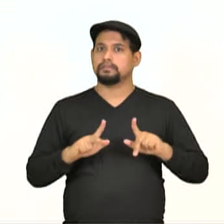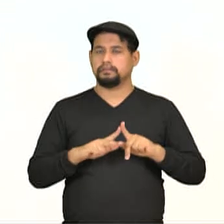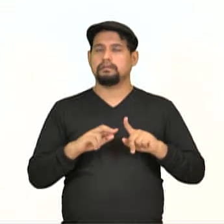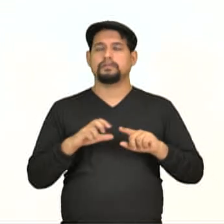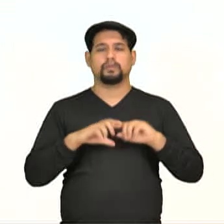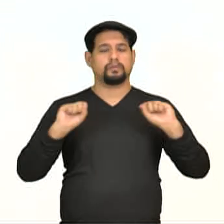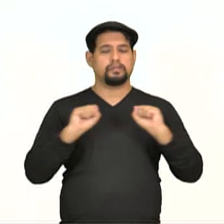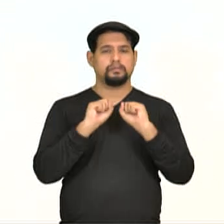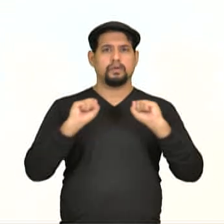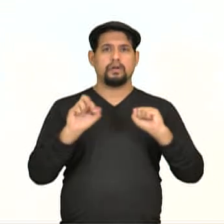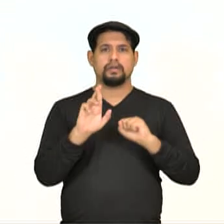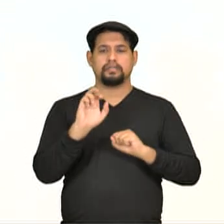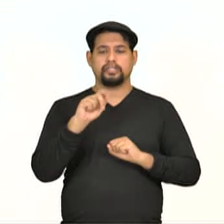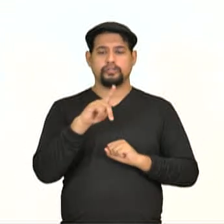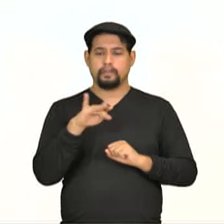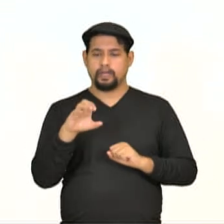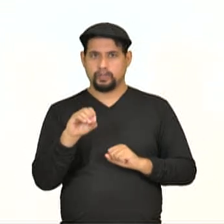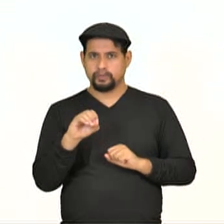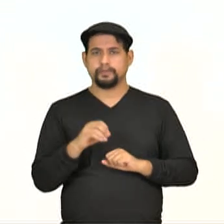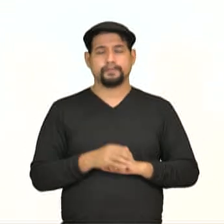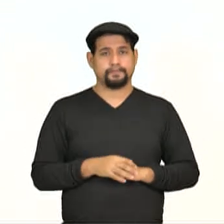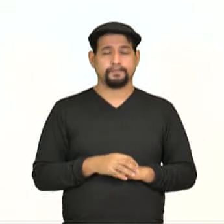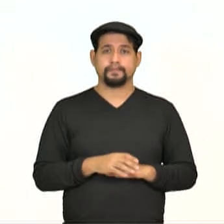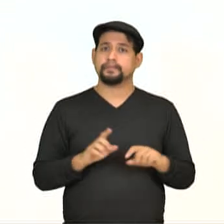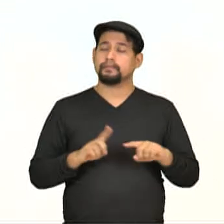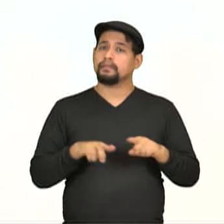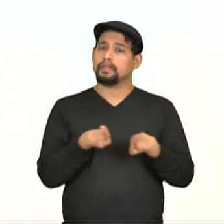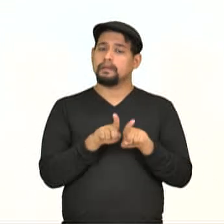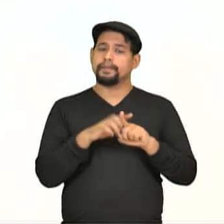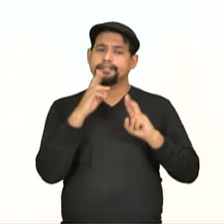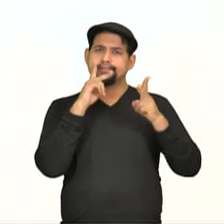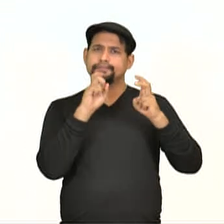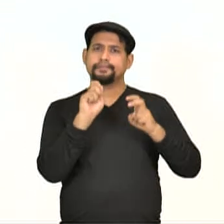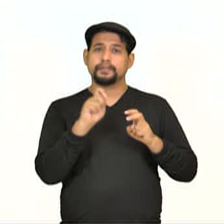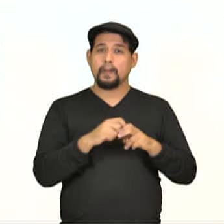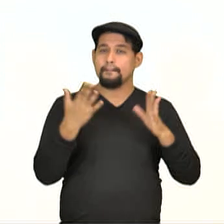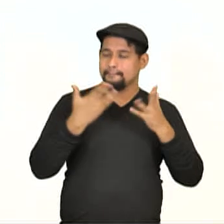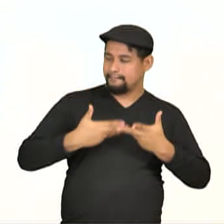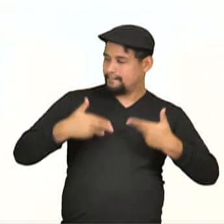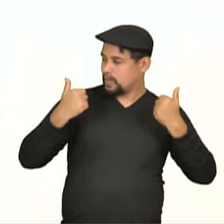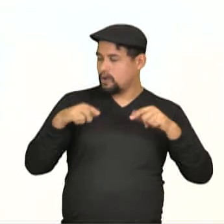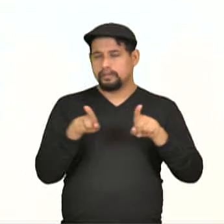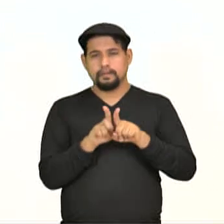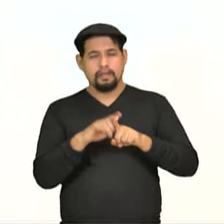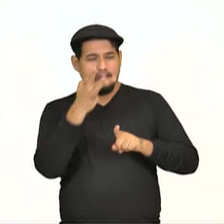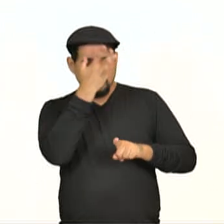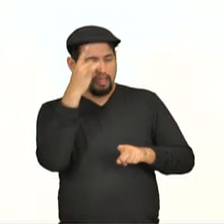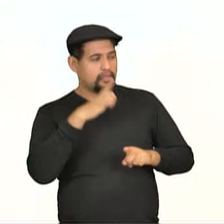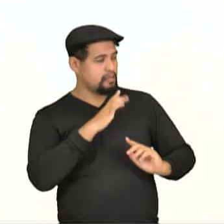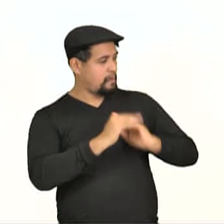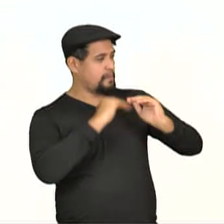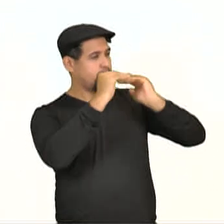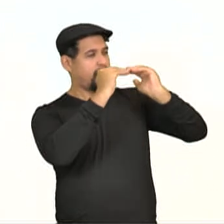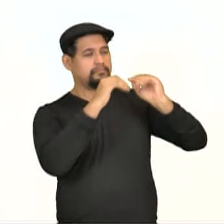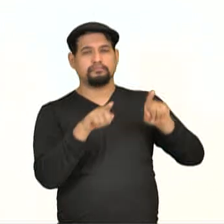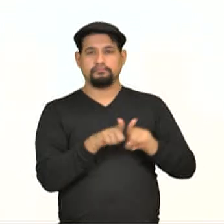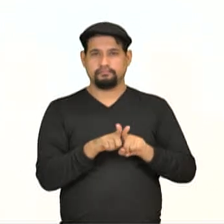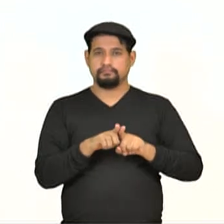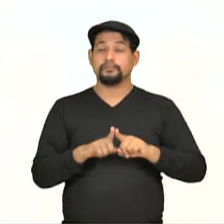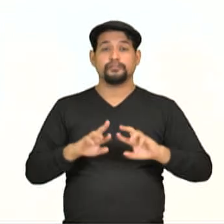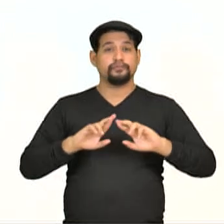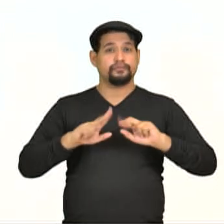rendimento, não que o esporte de rendimento tenha discriminação, mas ali a gente busca os melhores, né? Os que têm os índices mais altos.